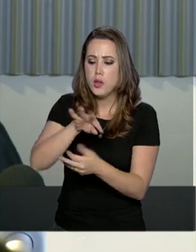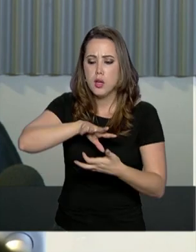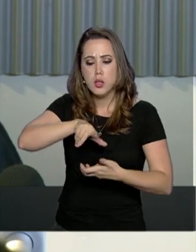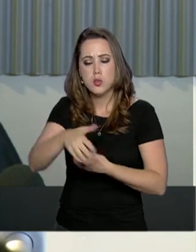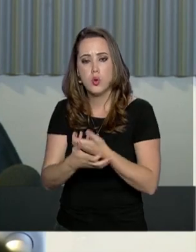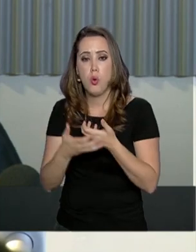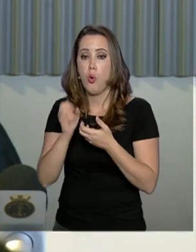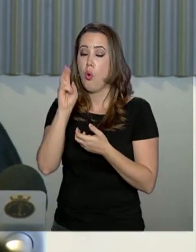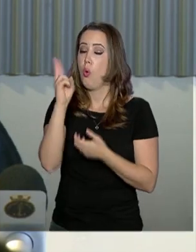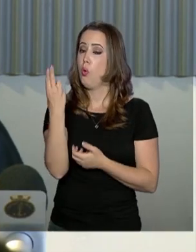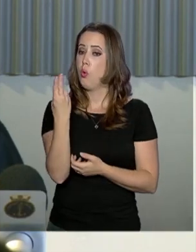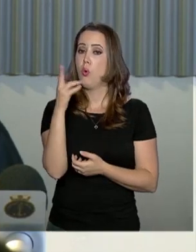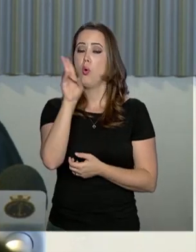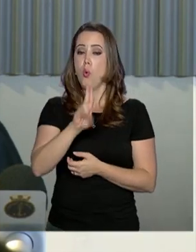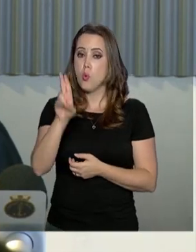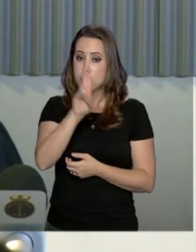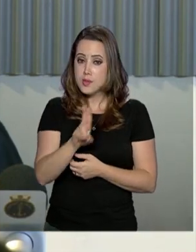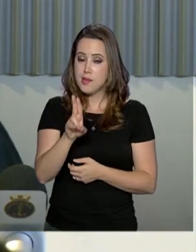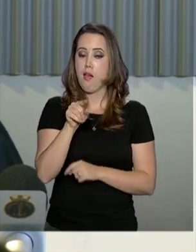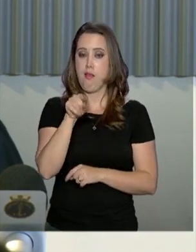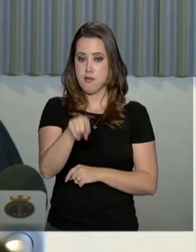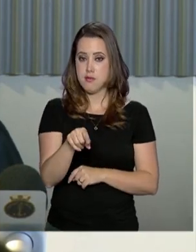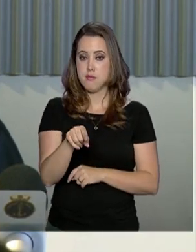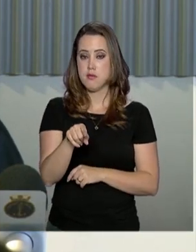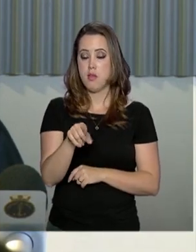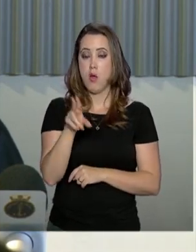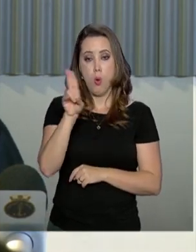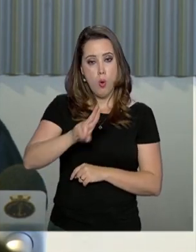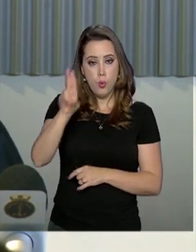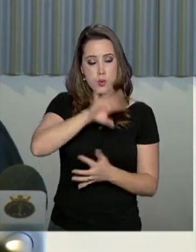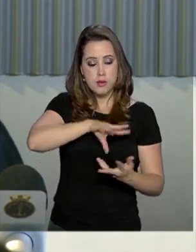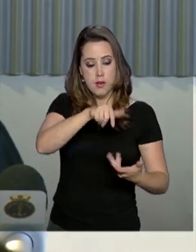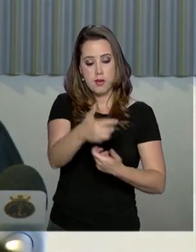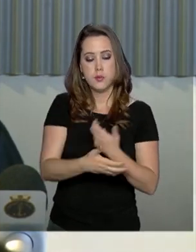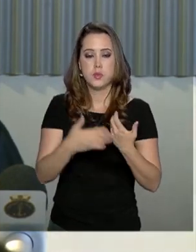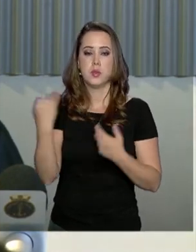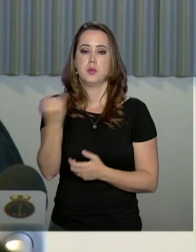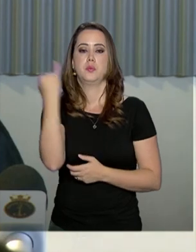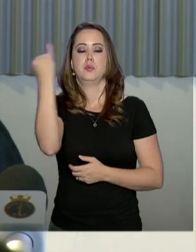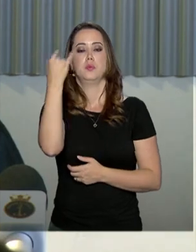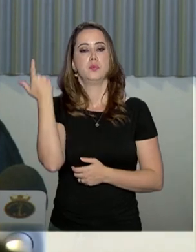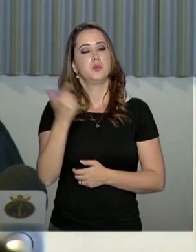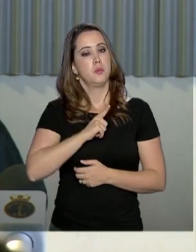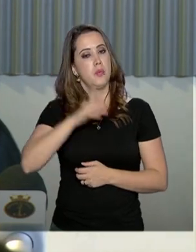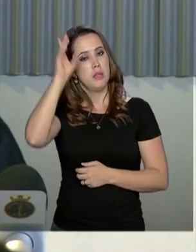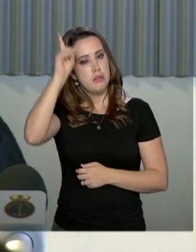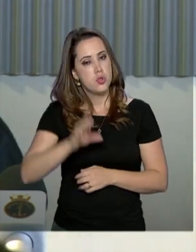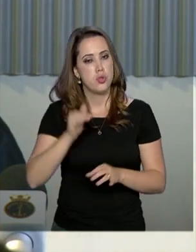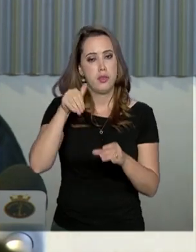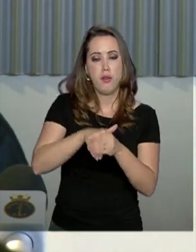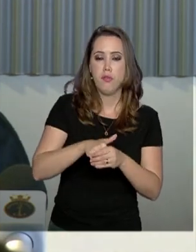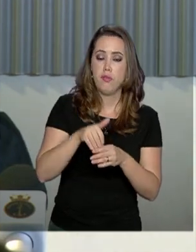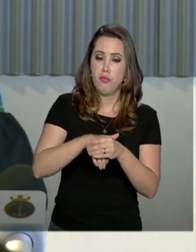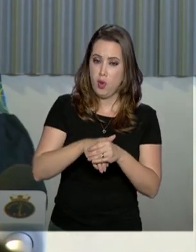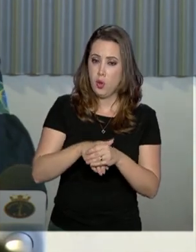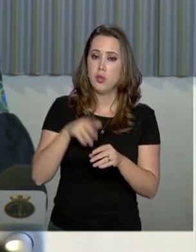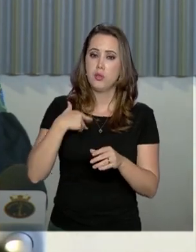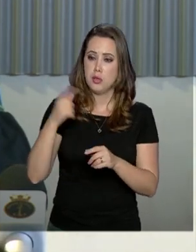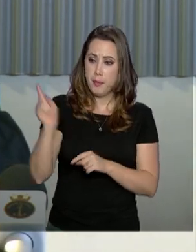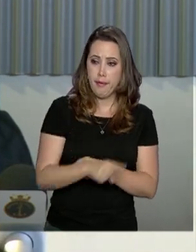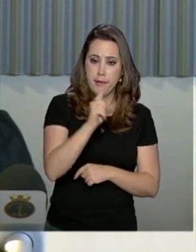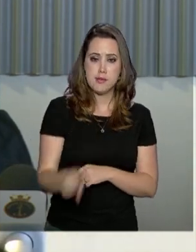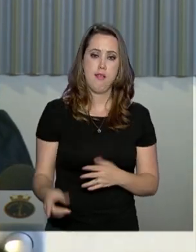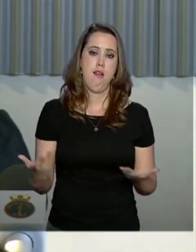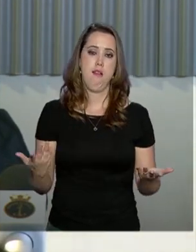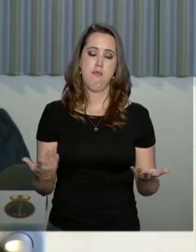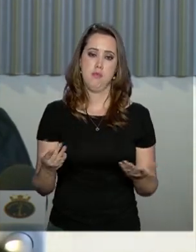Antártica ou se é bom explorar a Antártica. E para isso é importante que a gente tenha direito a voto e a veto no